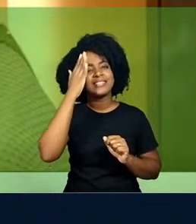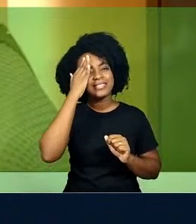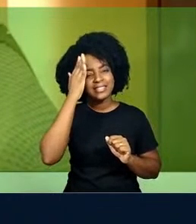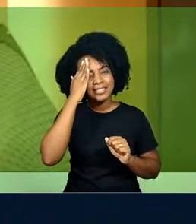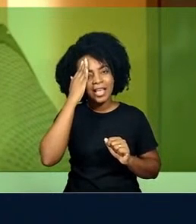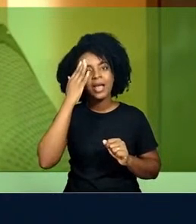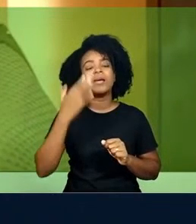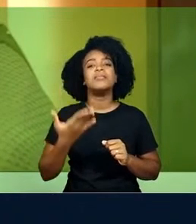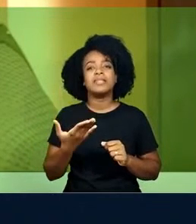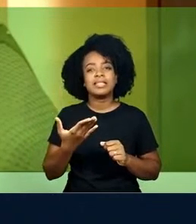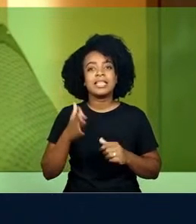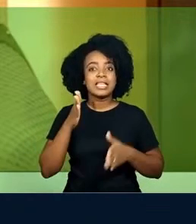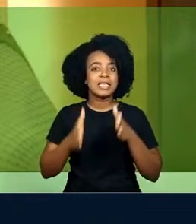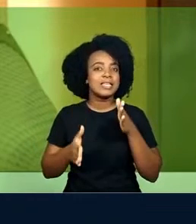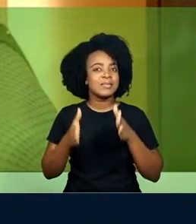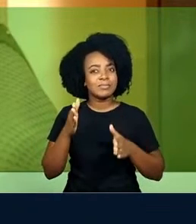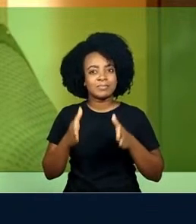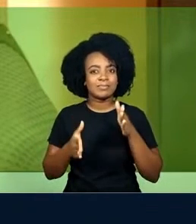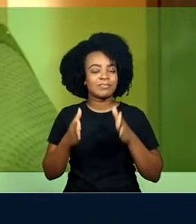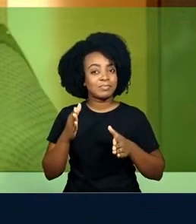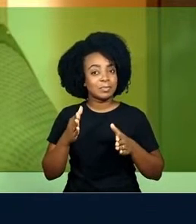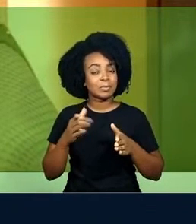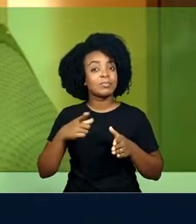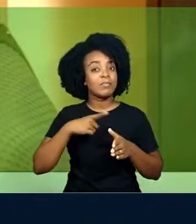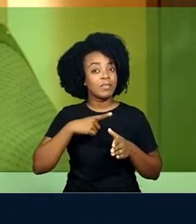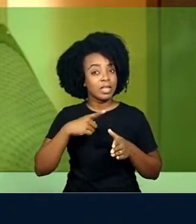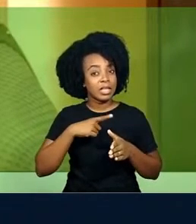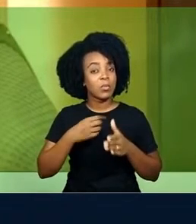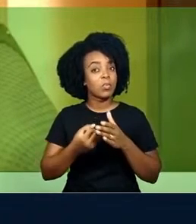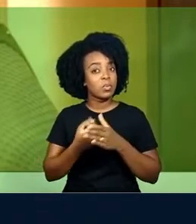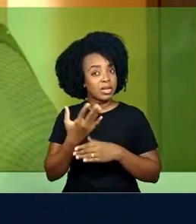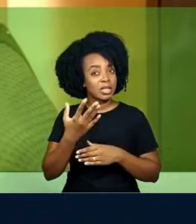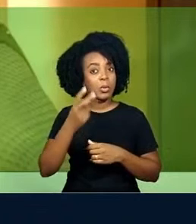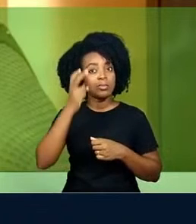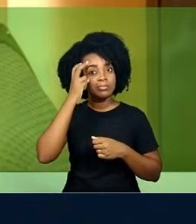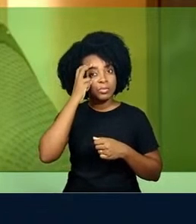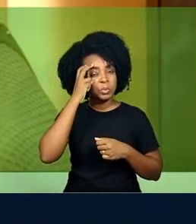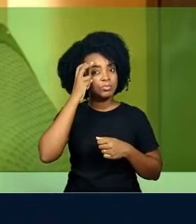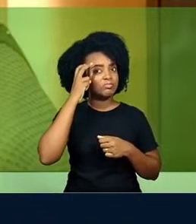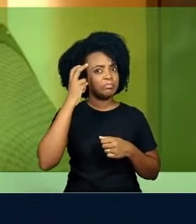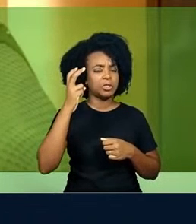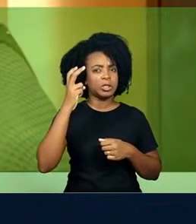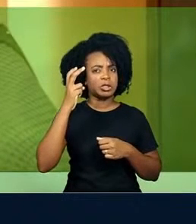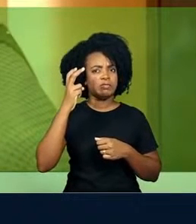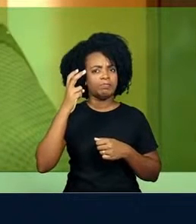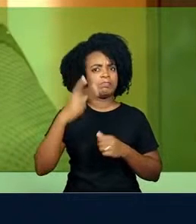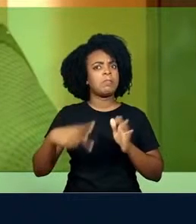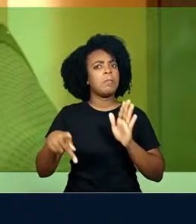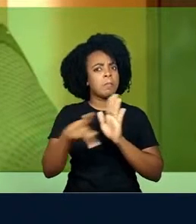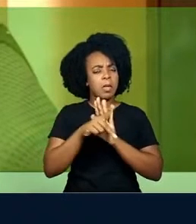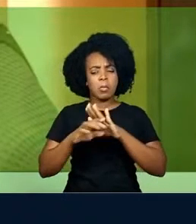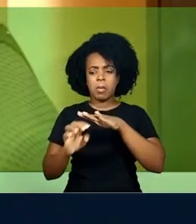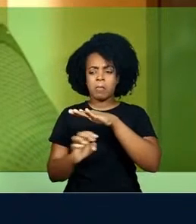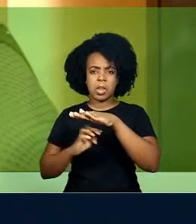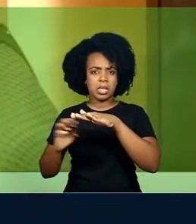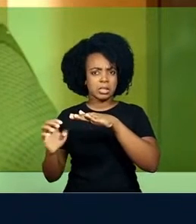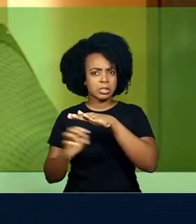uma peculiar figura, extremamente inteligente, dono de uma grande empresa,